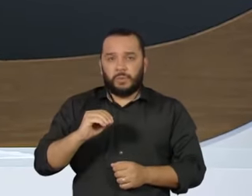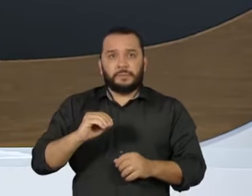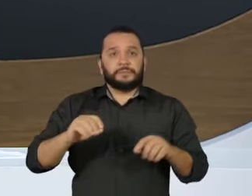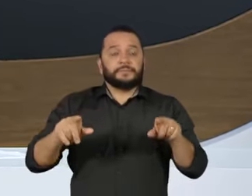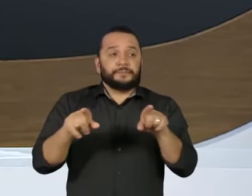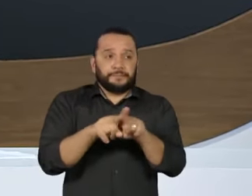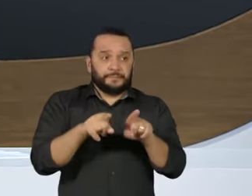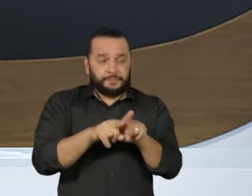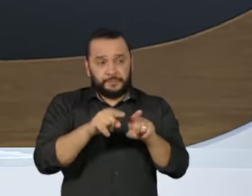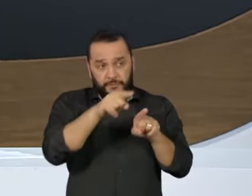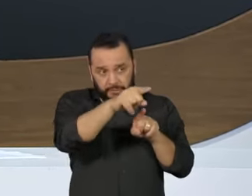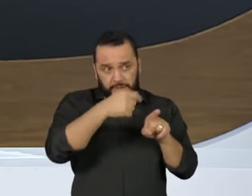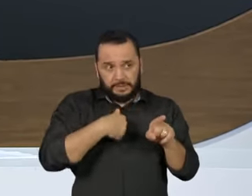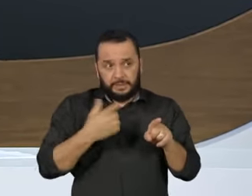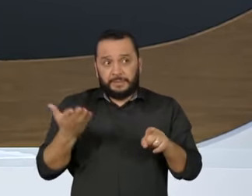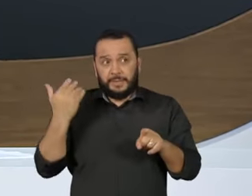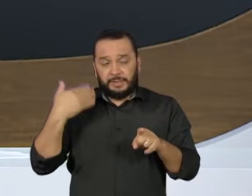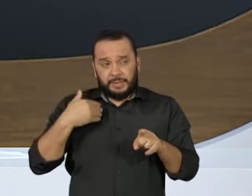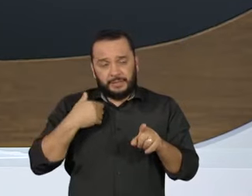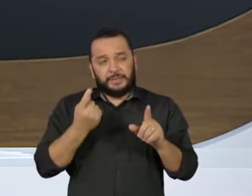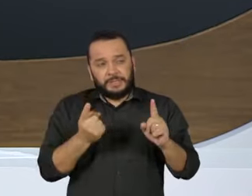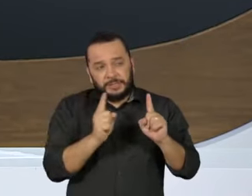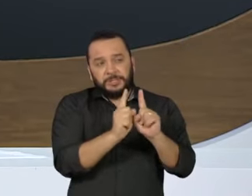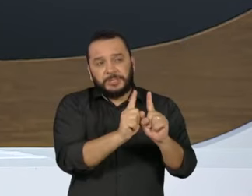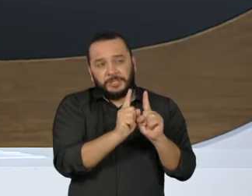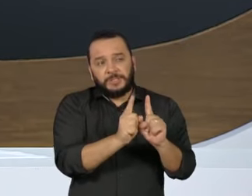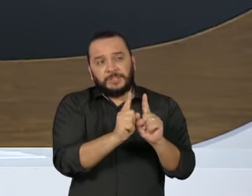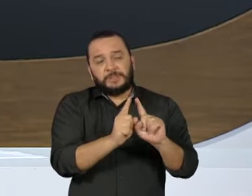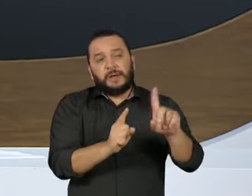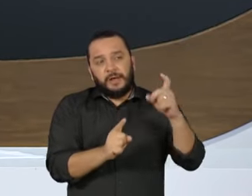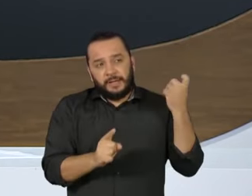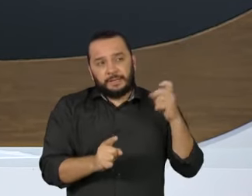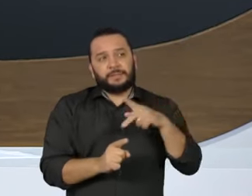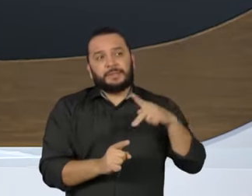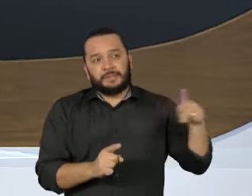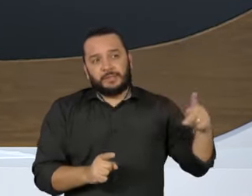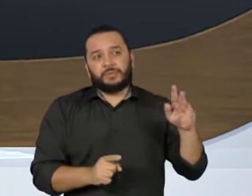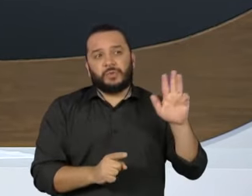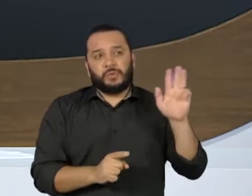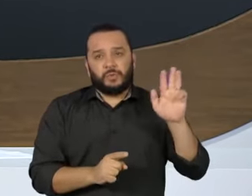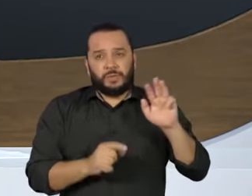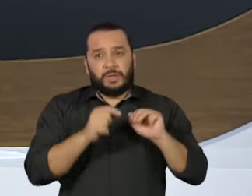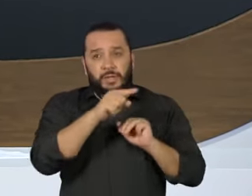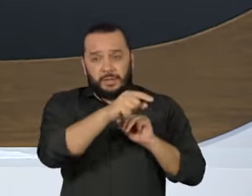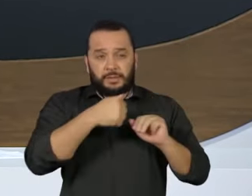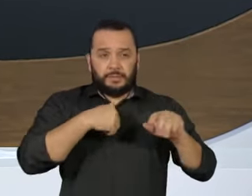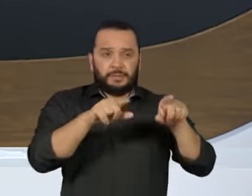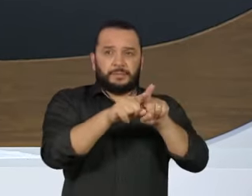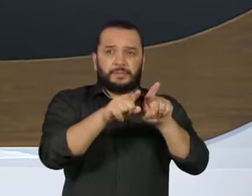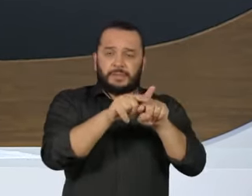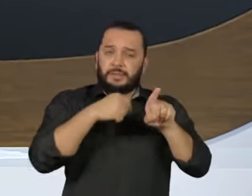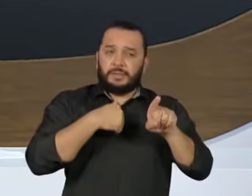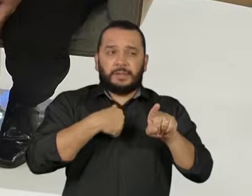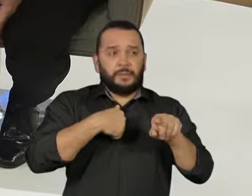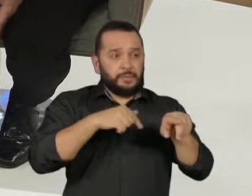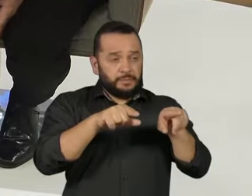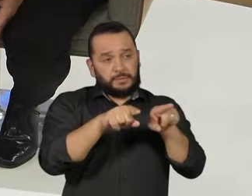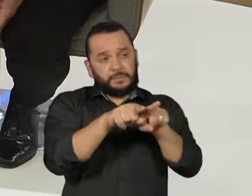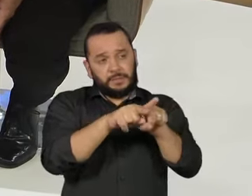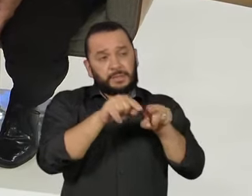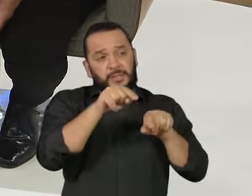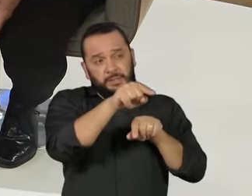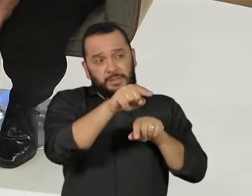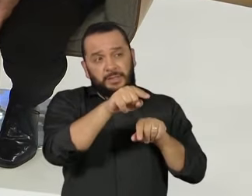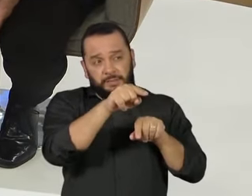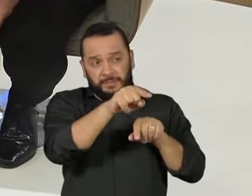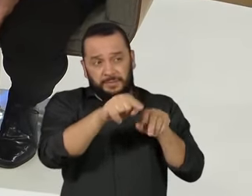próximo do ex-presidente Lula quando o senhor era governador e ele presidente. Seus dois primeiros mandatos como governador coincidem com